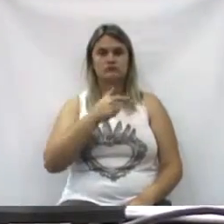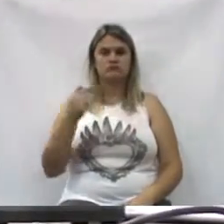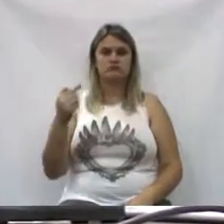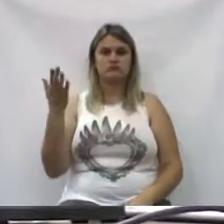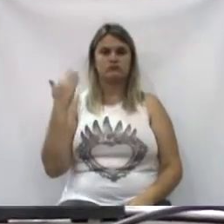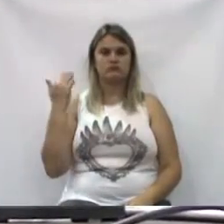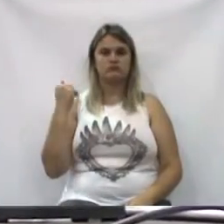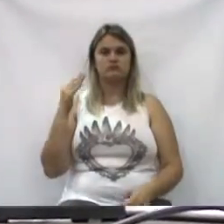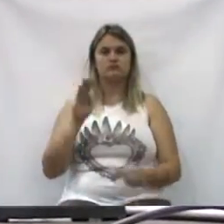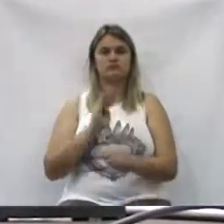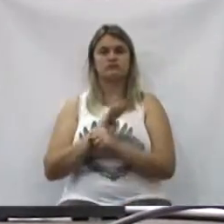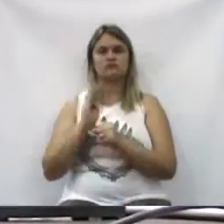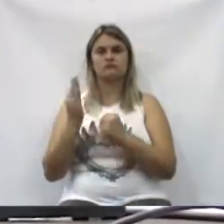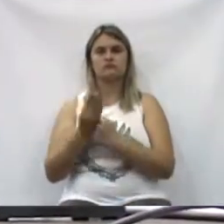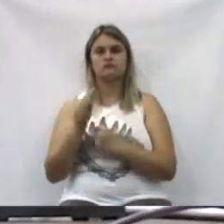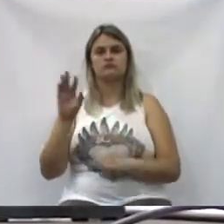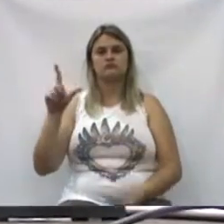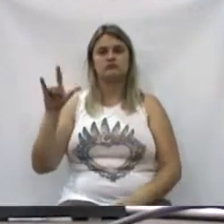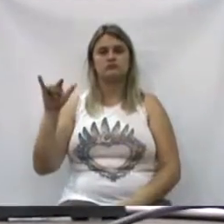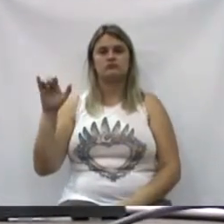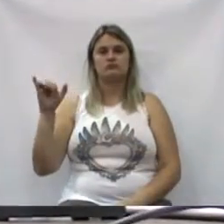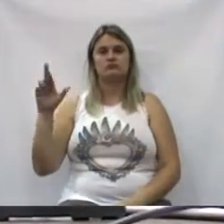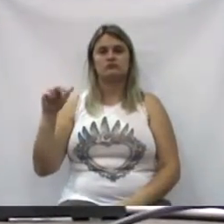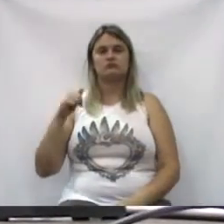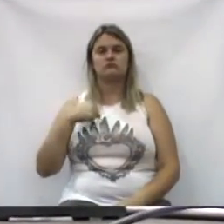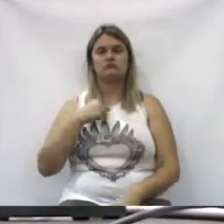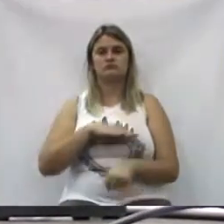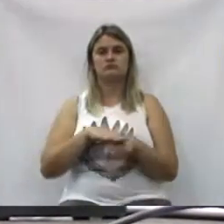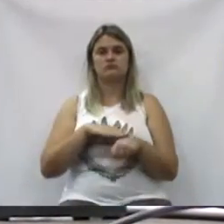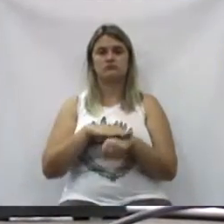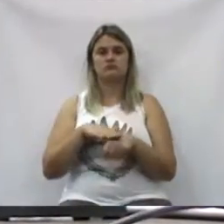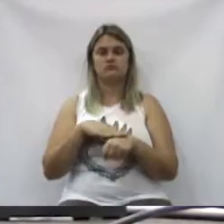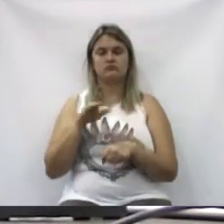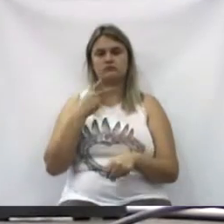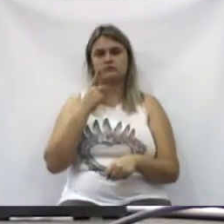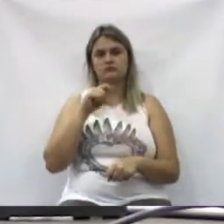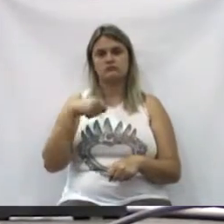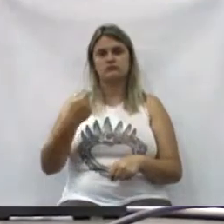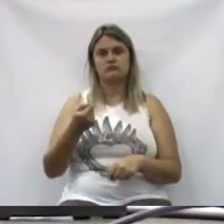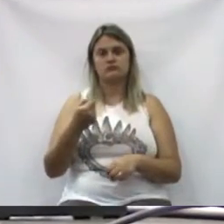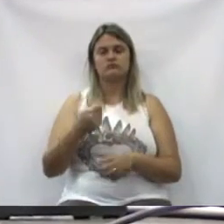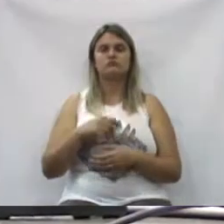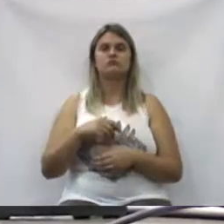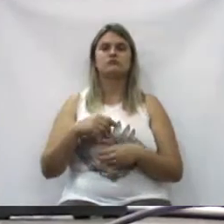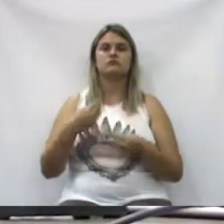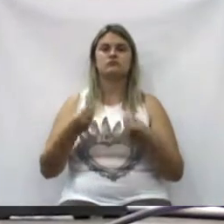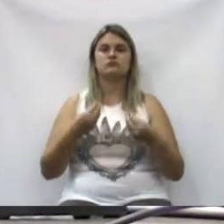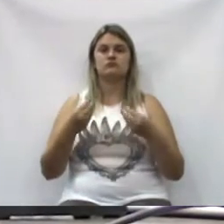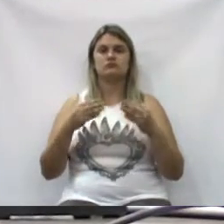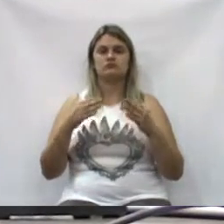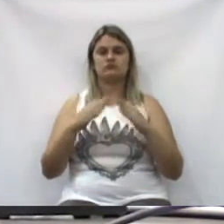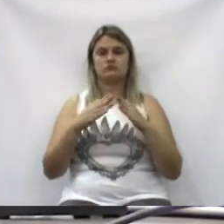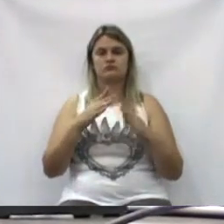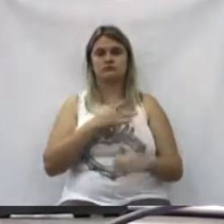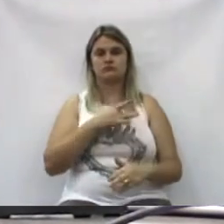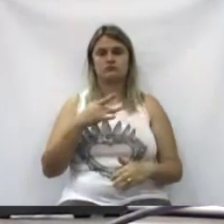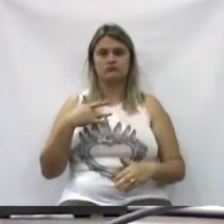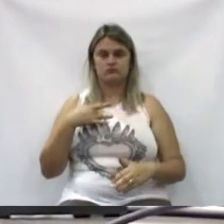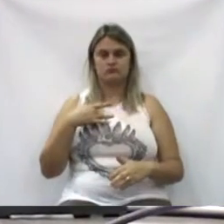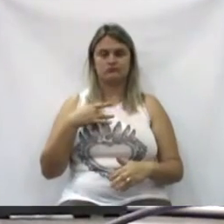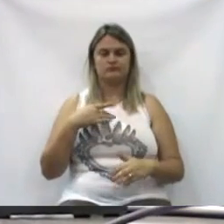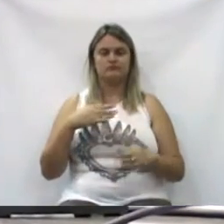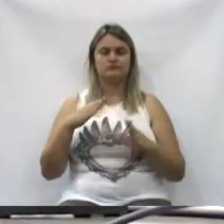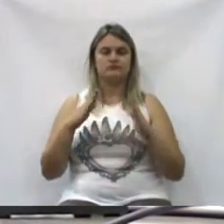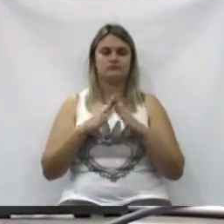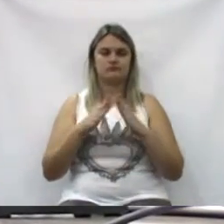passada na Limeira, vereador, e nós conversávamos justamente a respeito de posto policial, o vereador Pires,